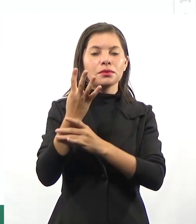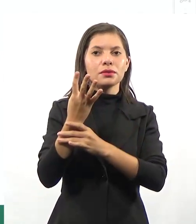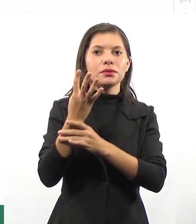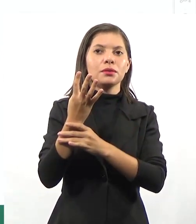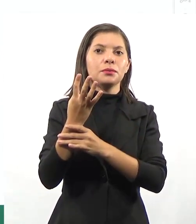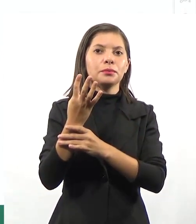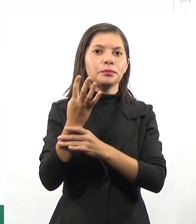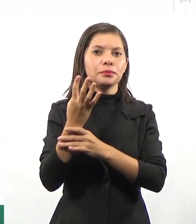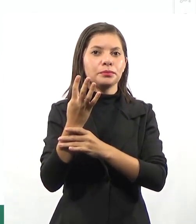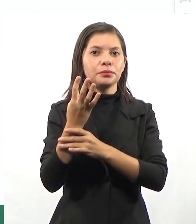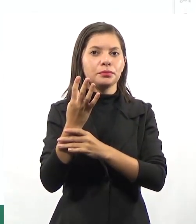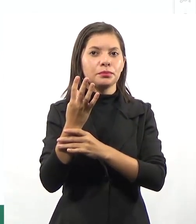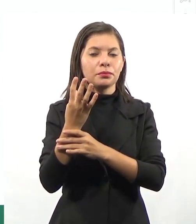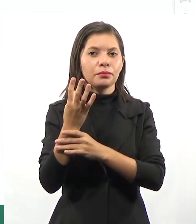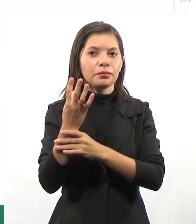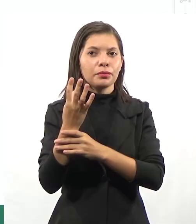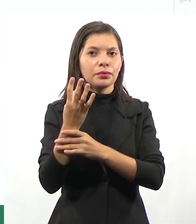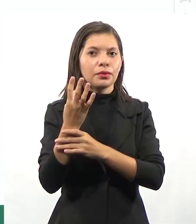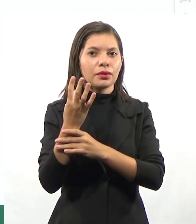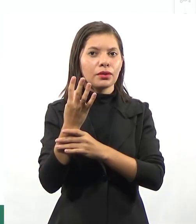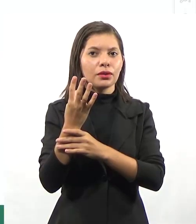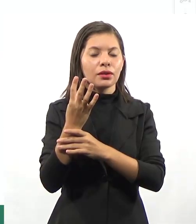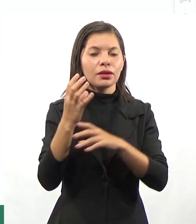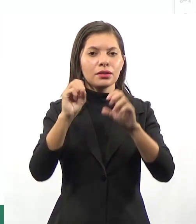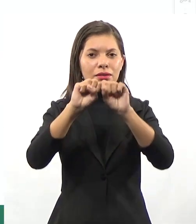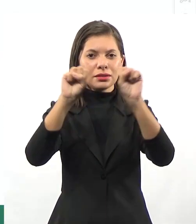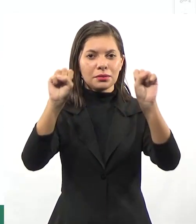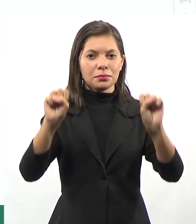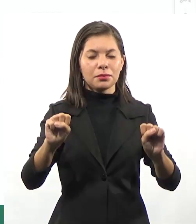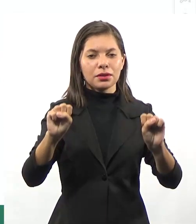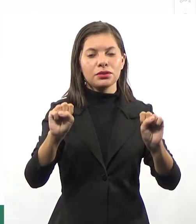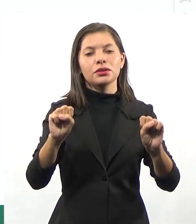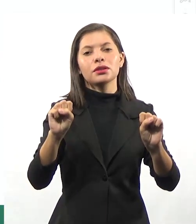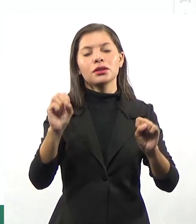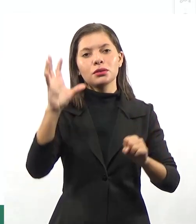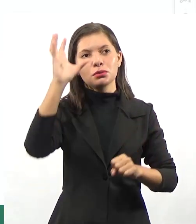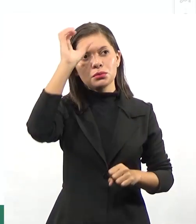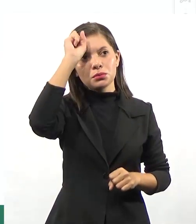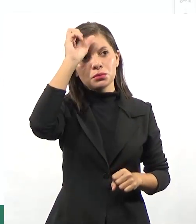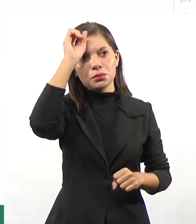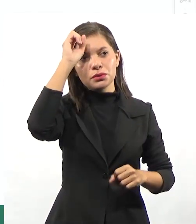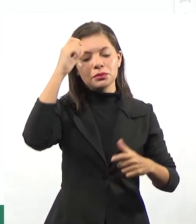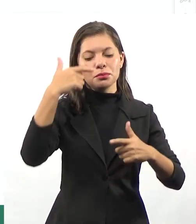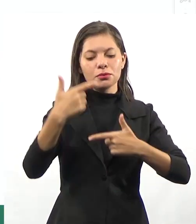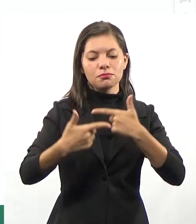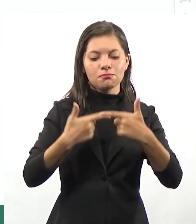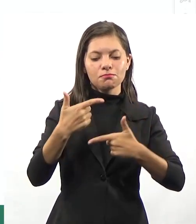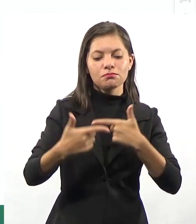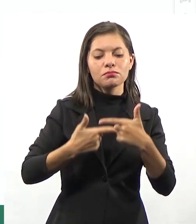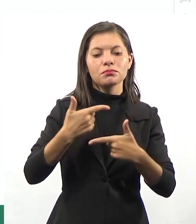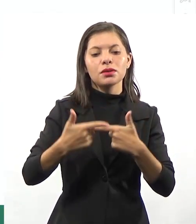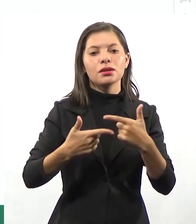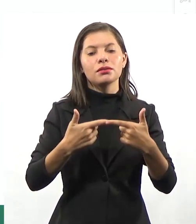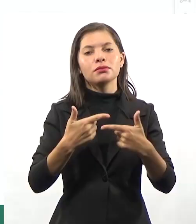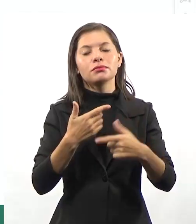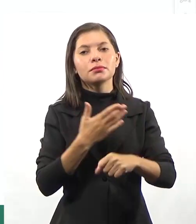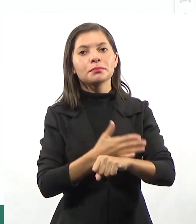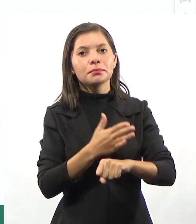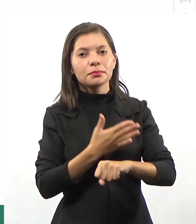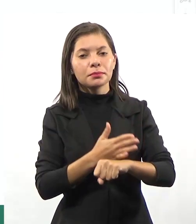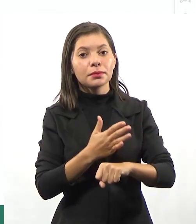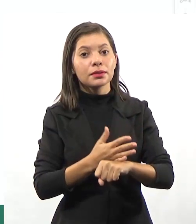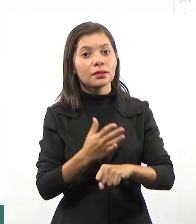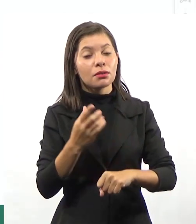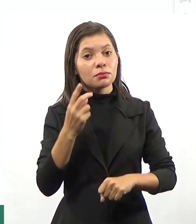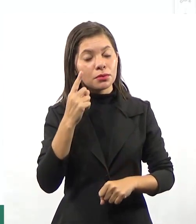apropriação sistemática dos conhecimentos intrínsecos à própria prática do trabalho. Então observe que ainda a visão de